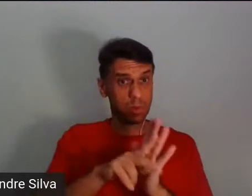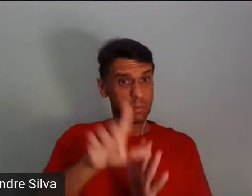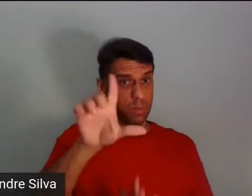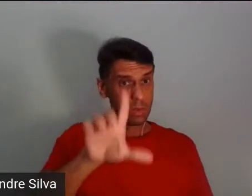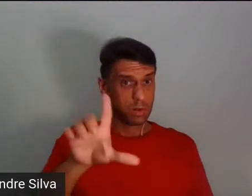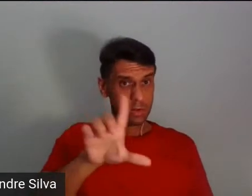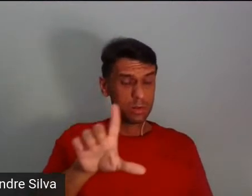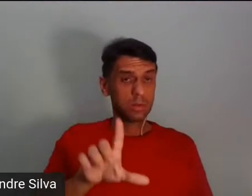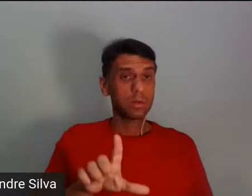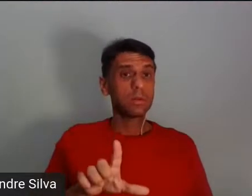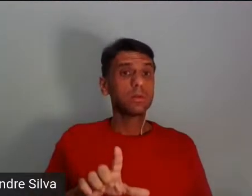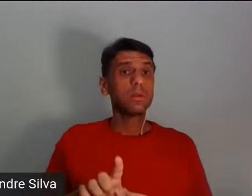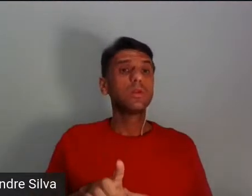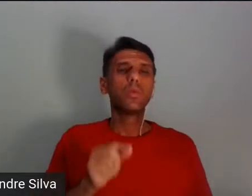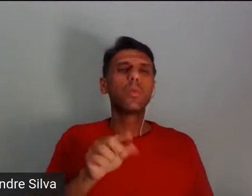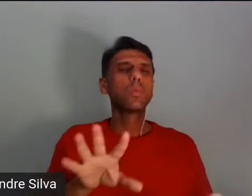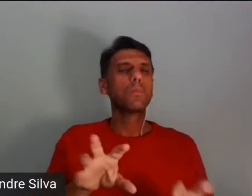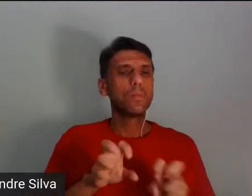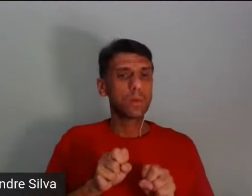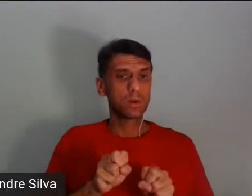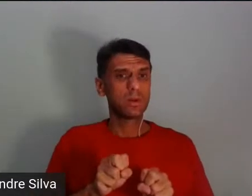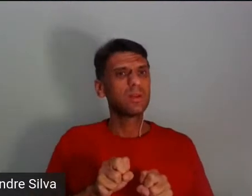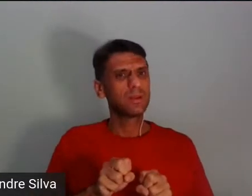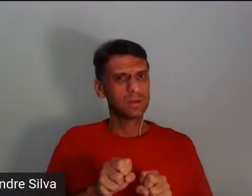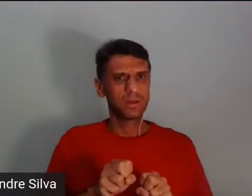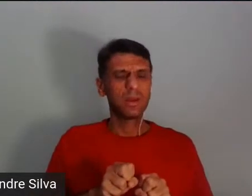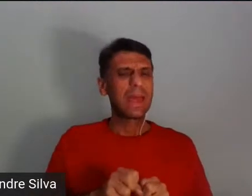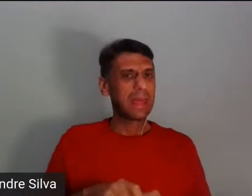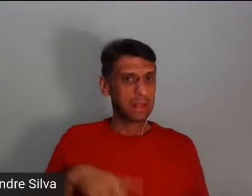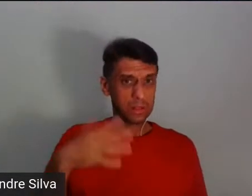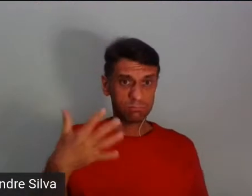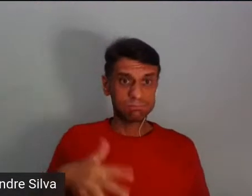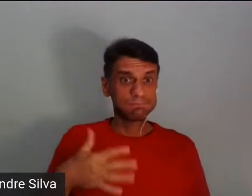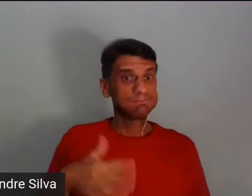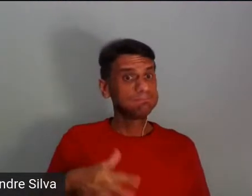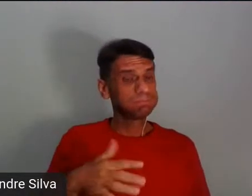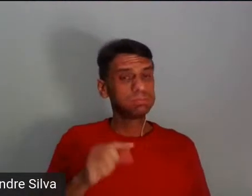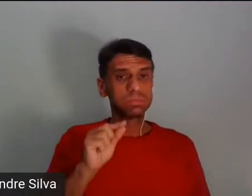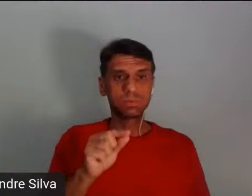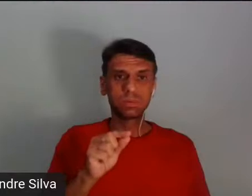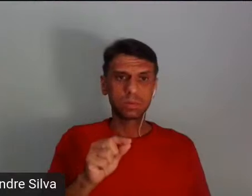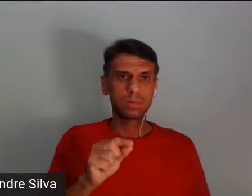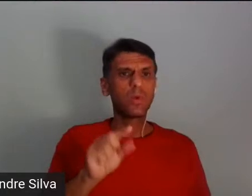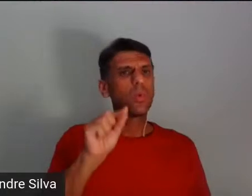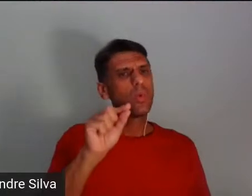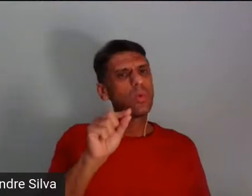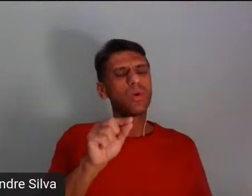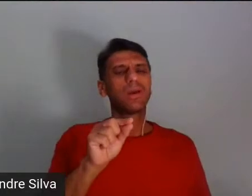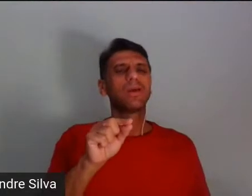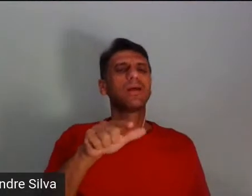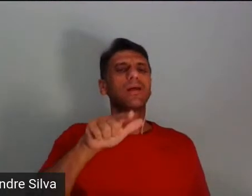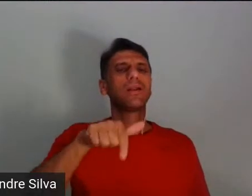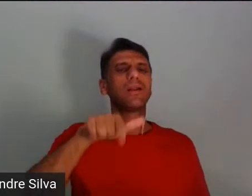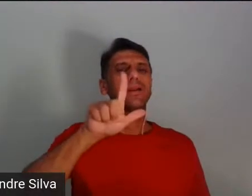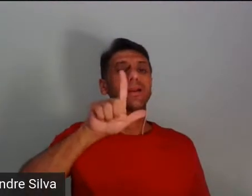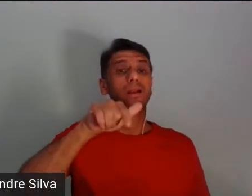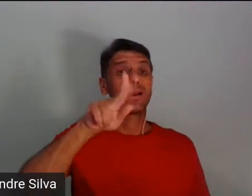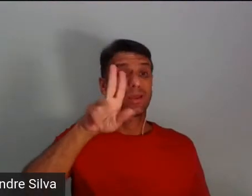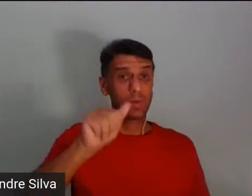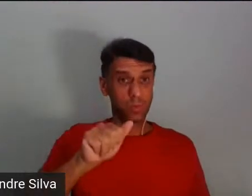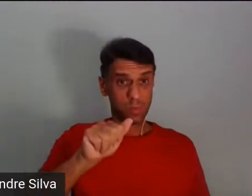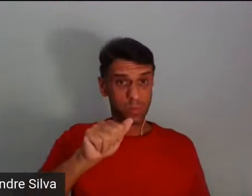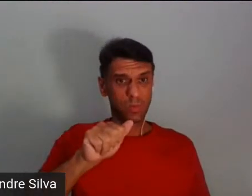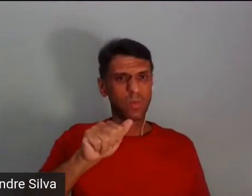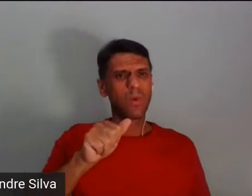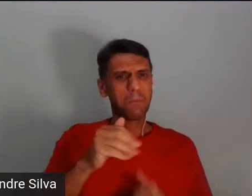uma apropriação de um conceito muito caro para a linguística aplicada, que é o conceito de língua materna, né? Então,